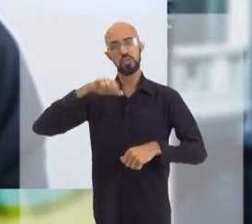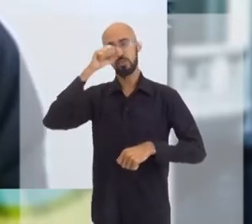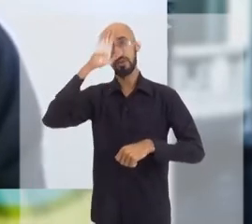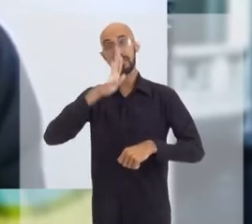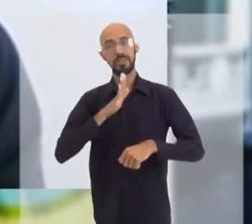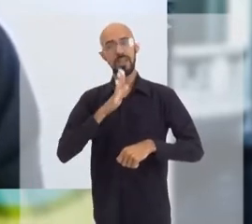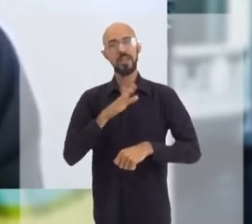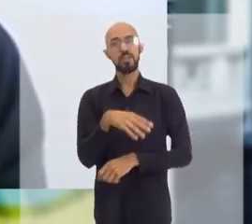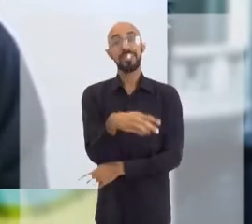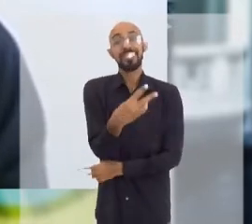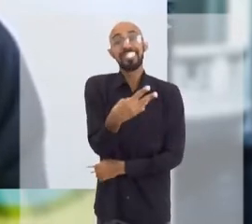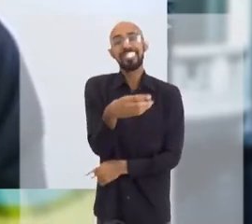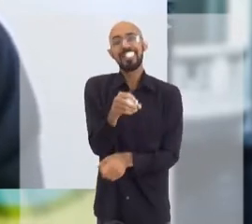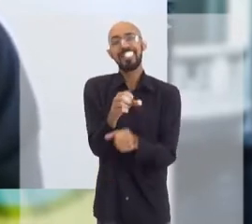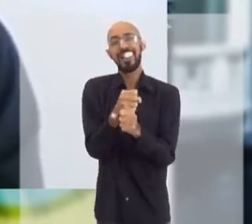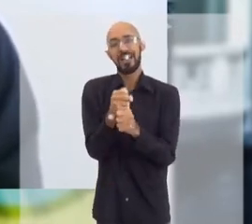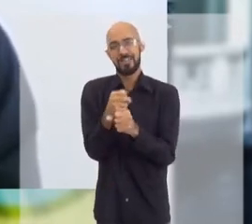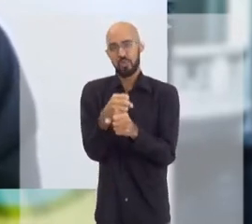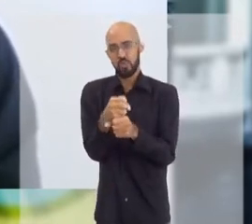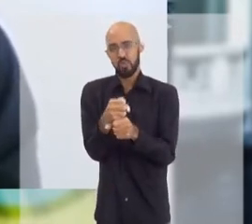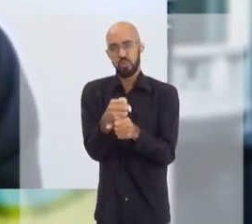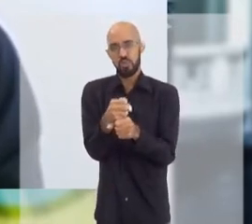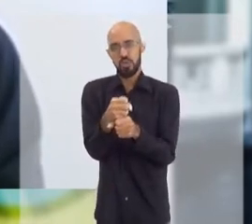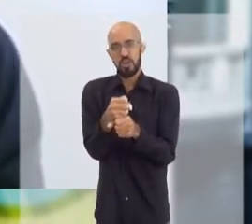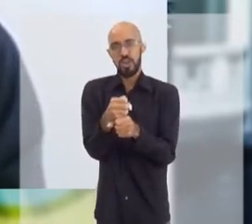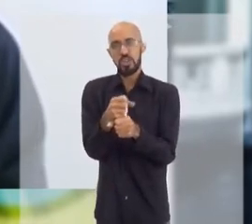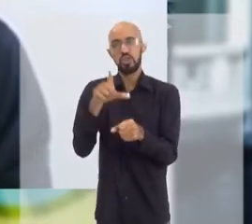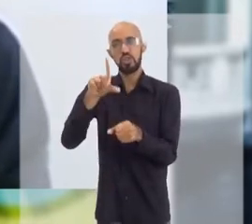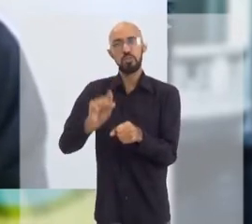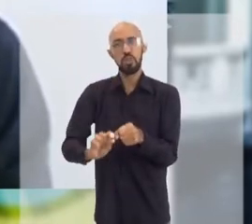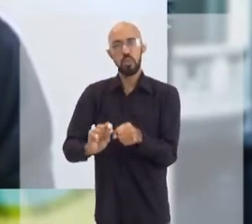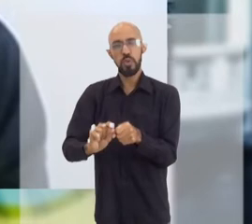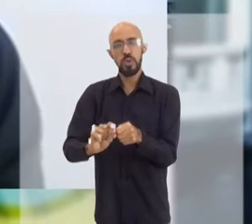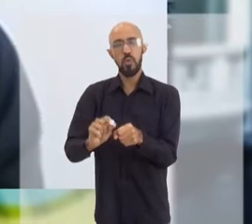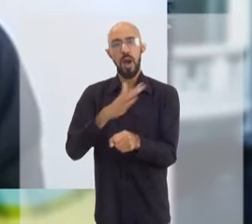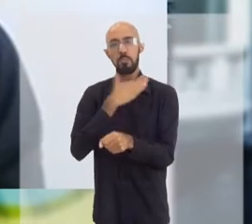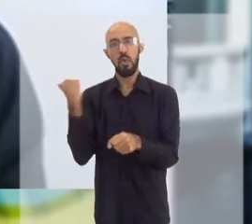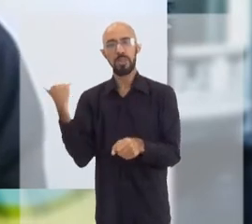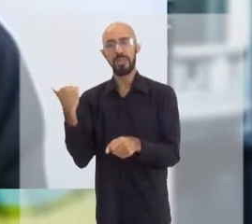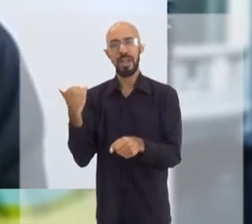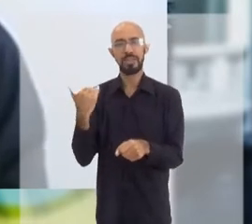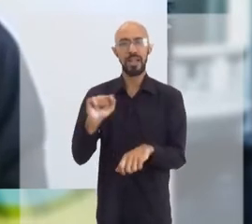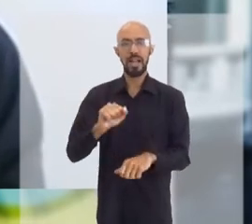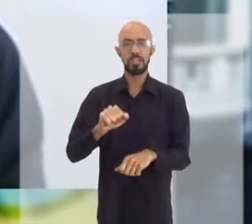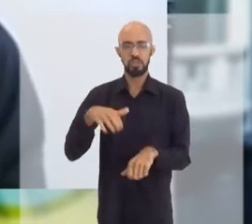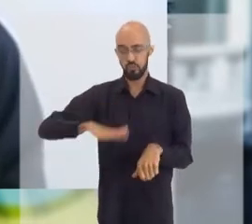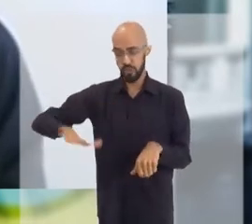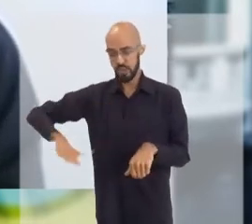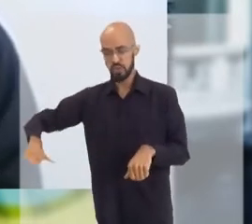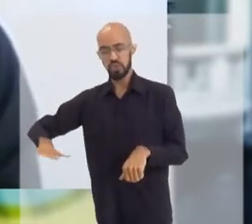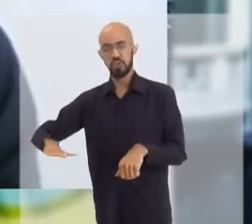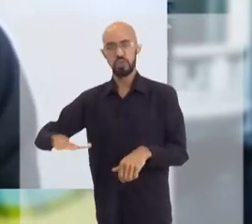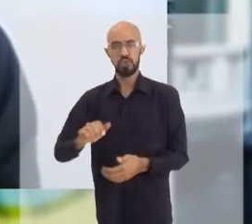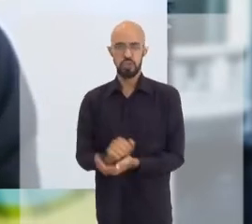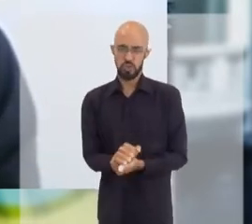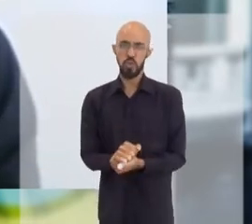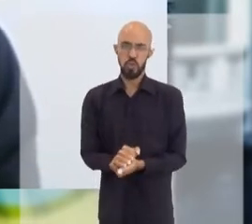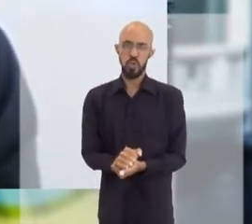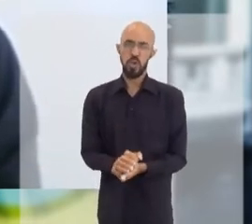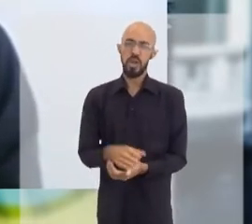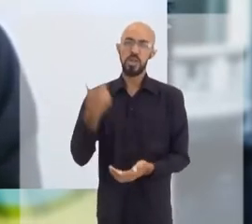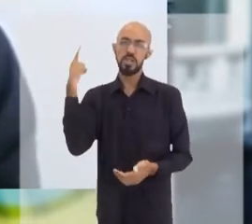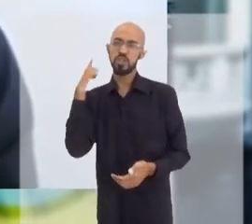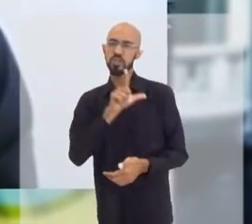por exemplo, em 30 anos. Julgou a mortalidade infantil para perto de um dígito. Então, nós tivemos aí um ganho